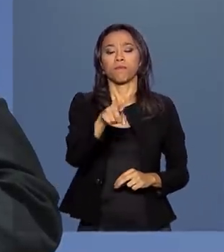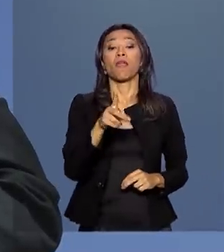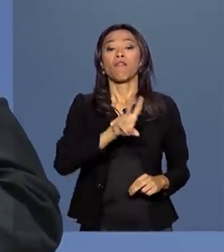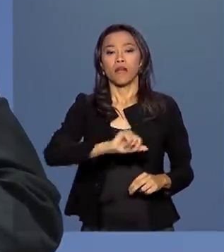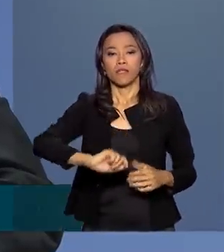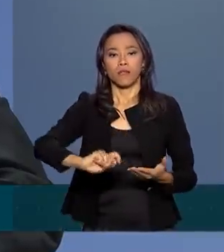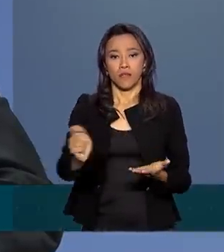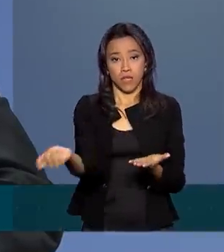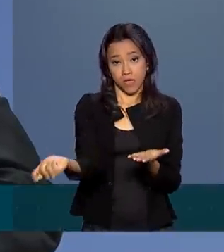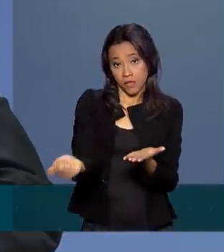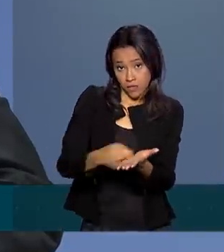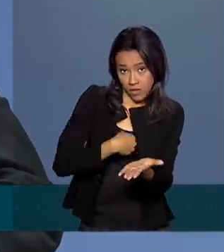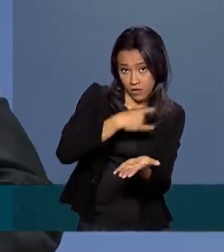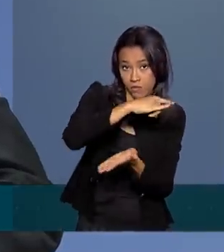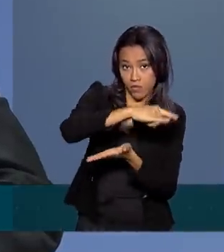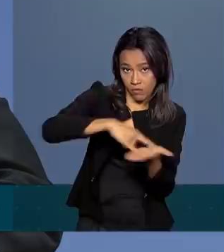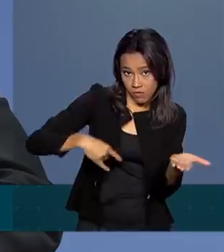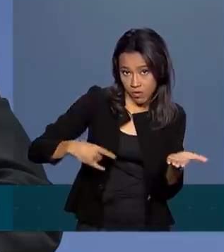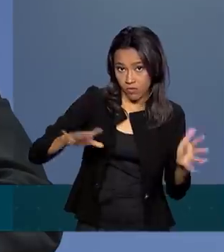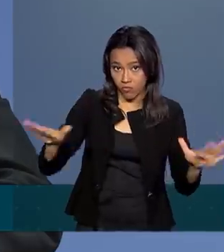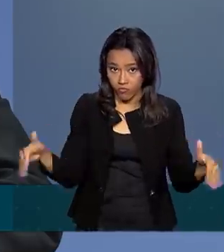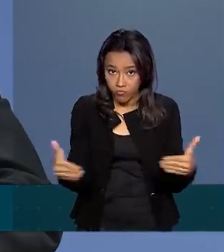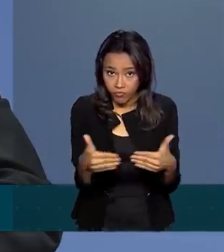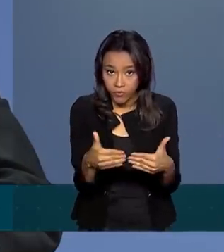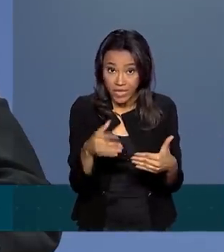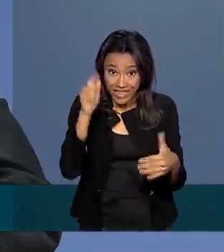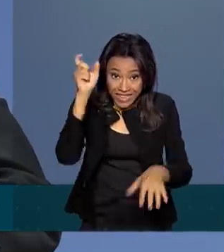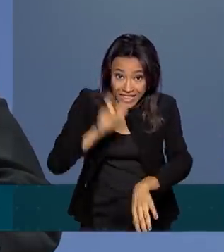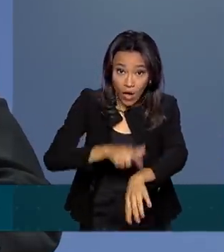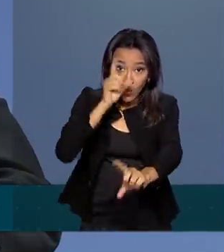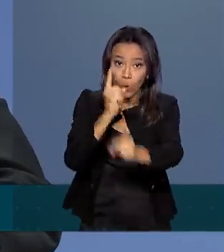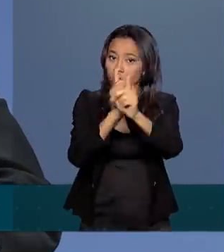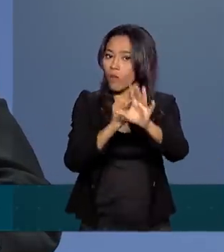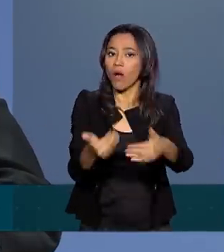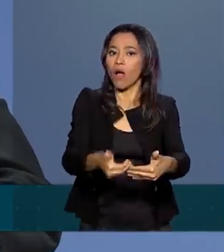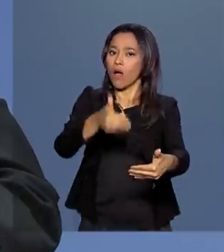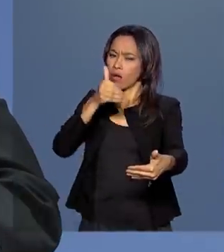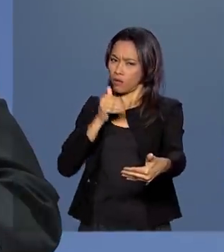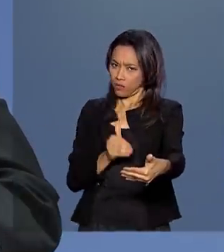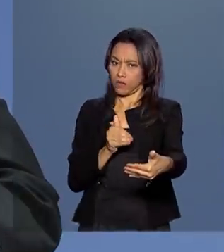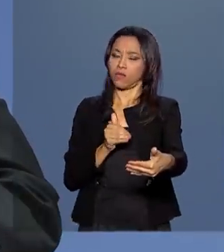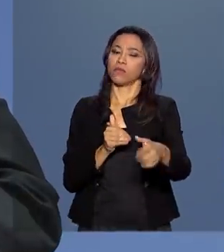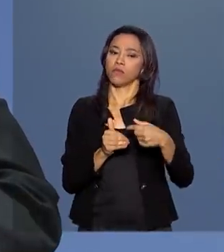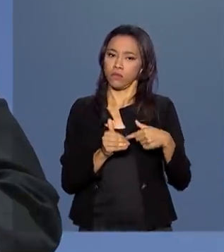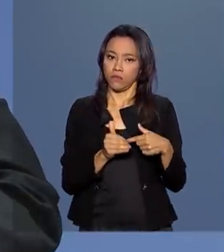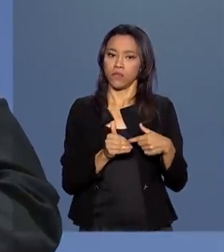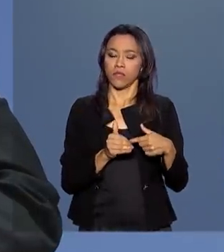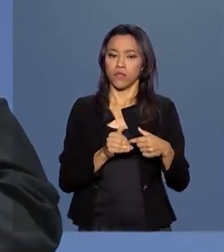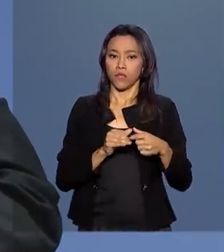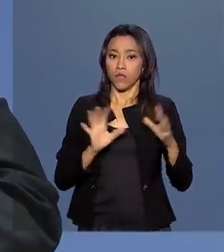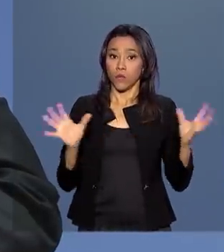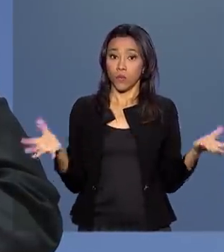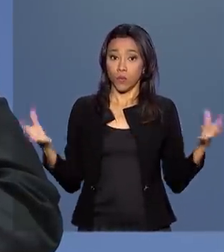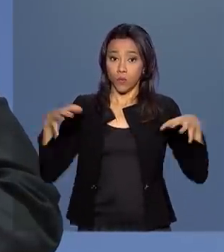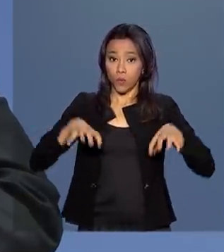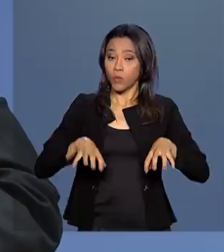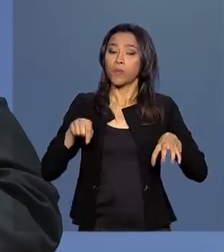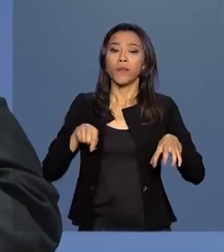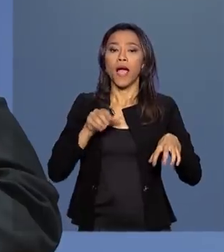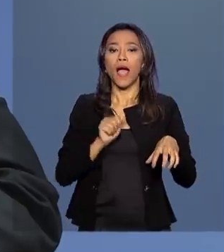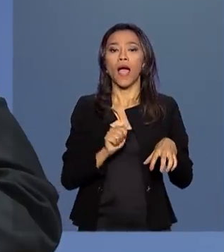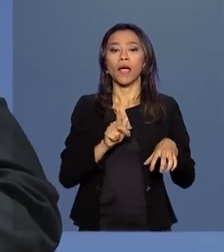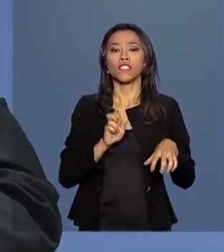ser assinado, não na cúpula, antes da cúpula, entre as agências de promoção